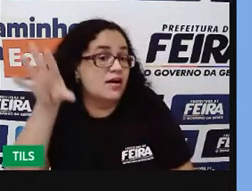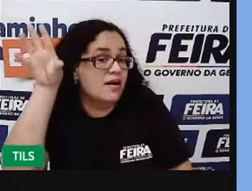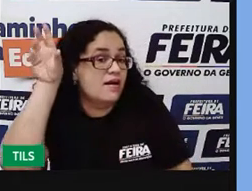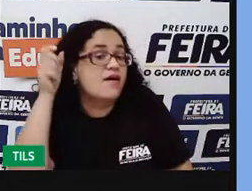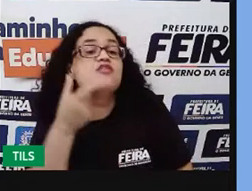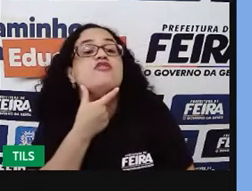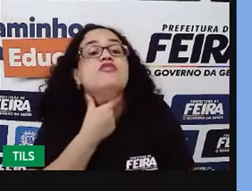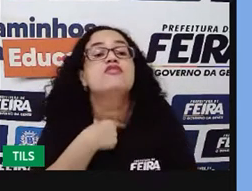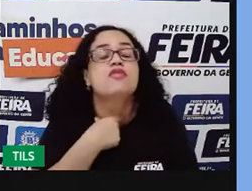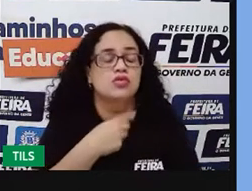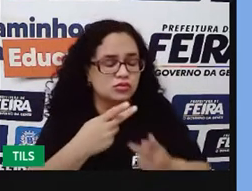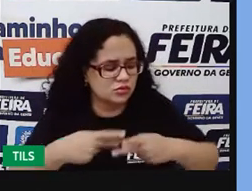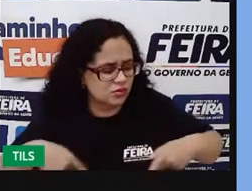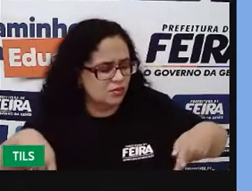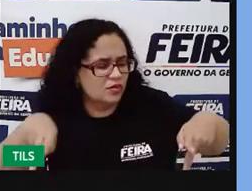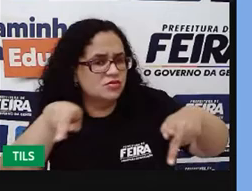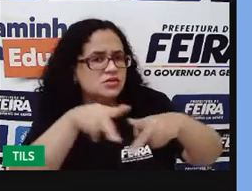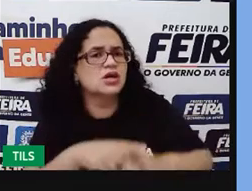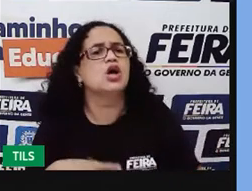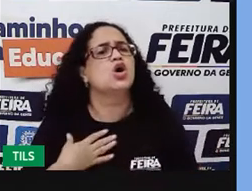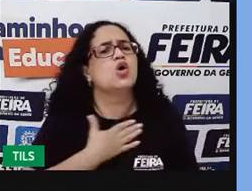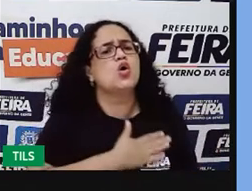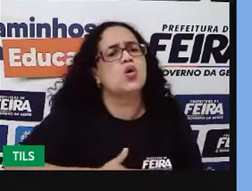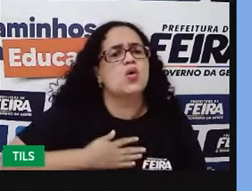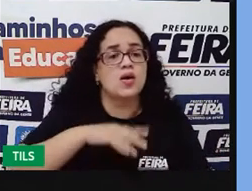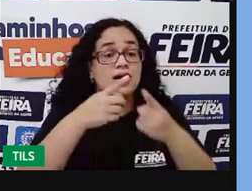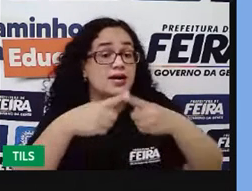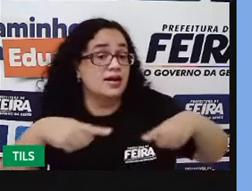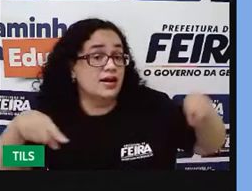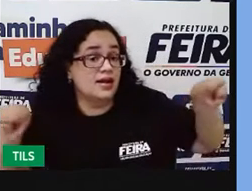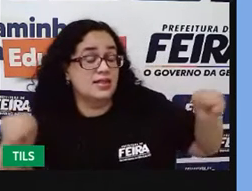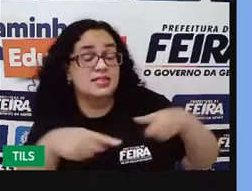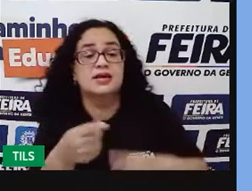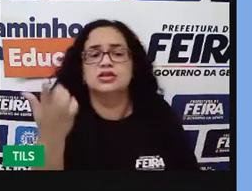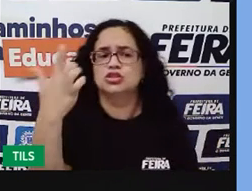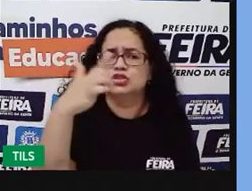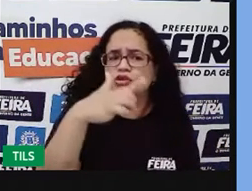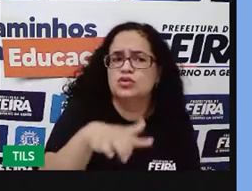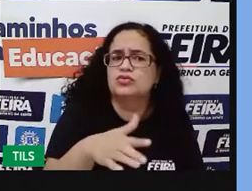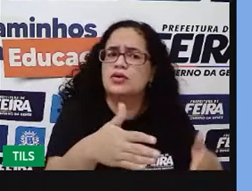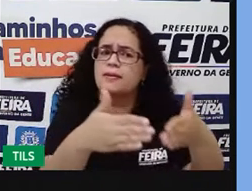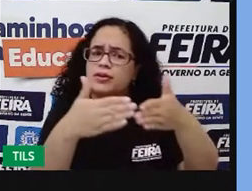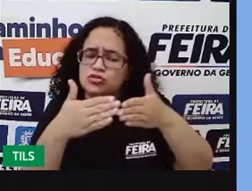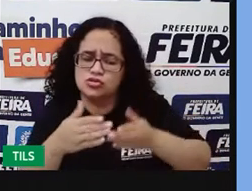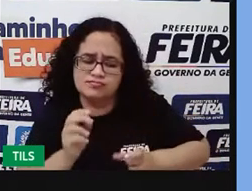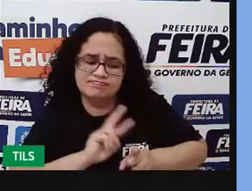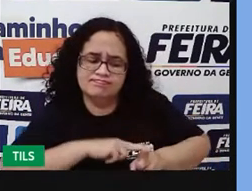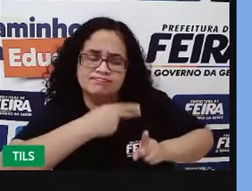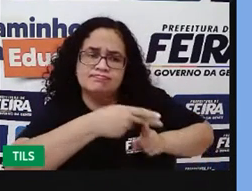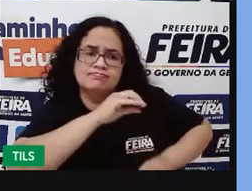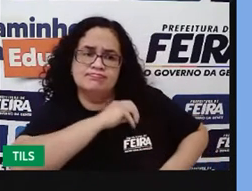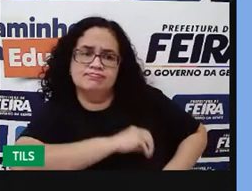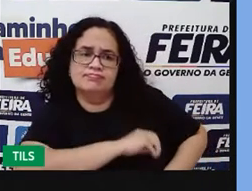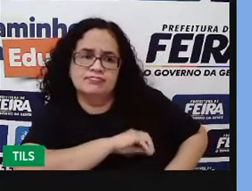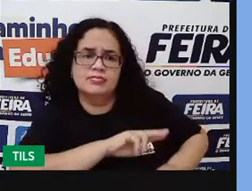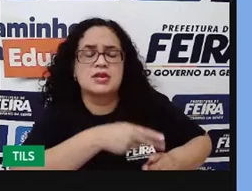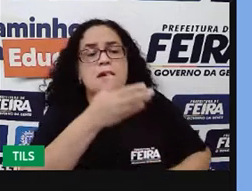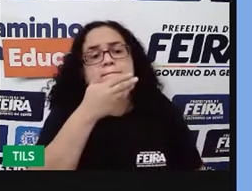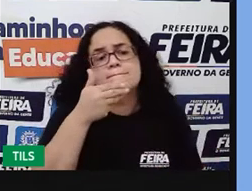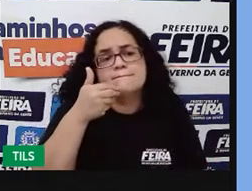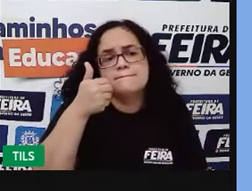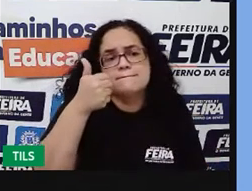Se alguém gostou, eu posso cantar de novo. Eu fui pedir aumento ao patrão, fui piorar minha situação.